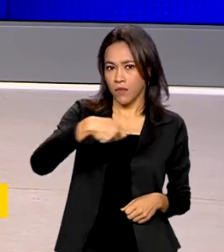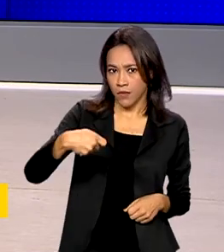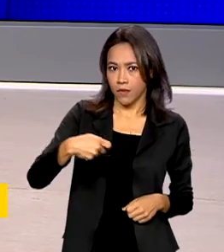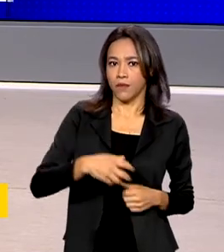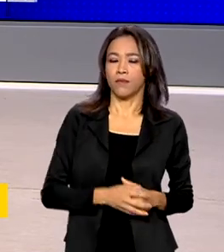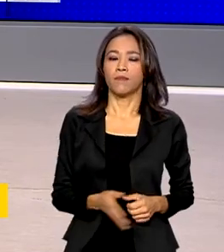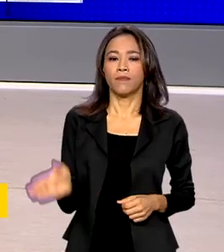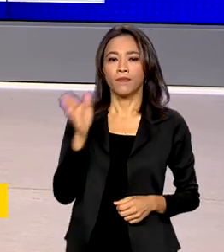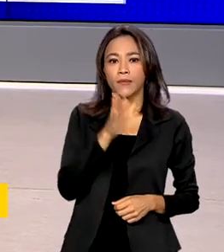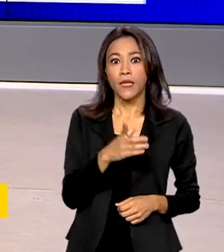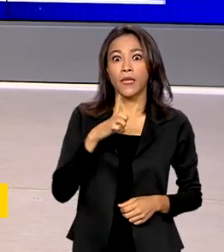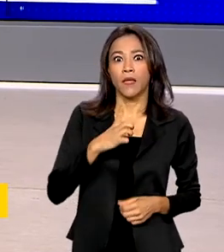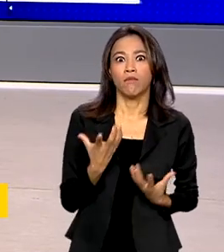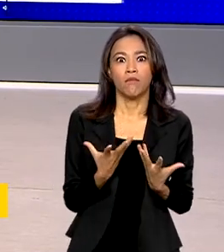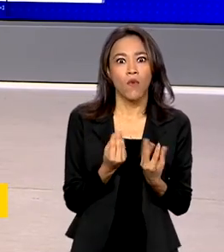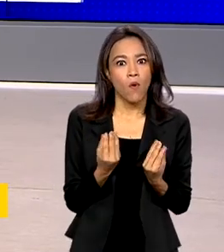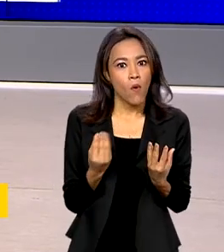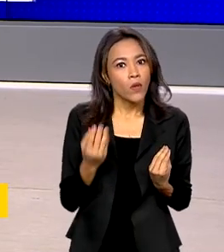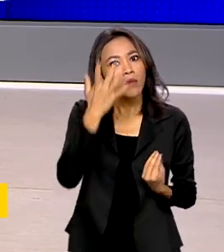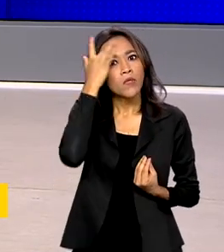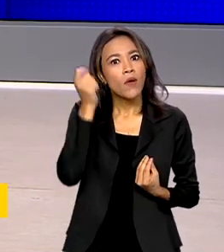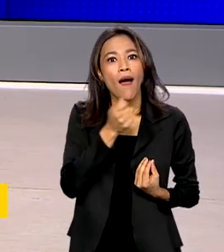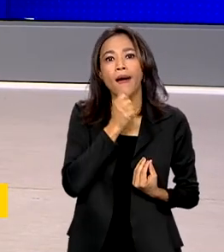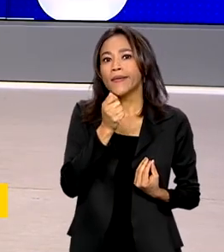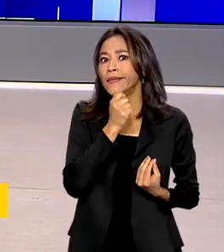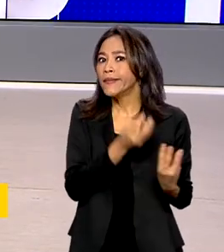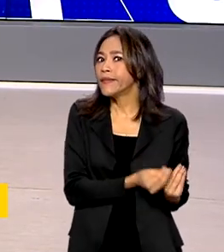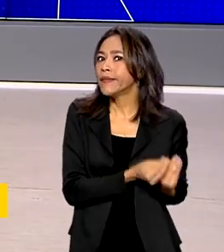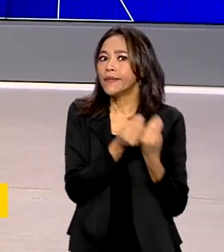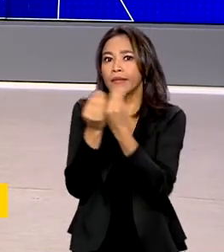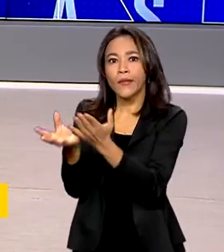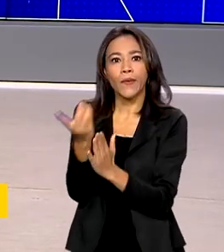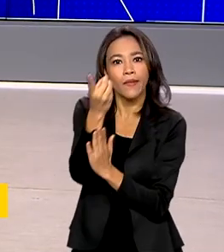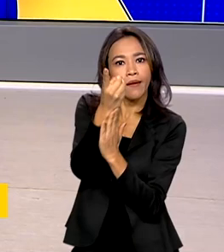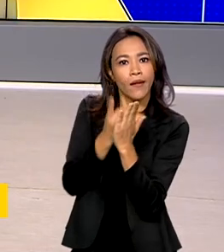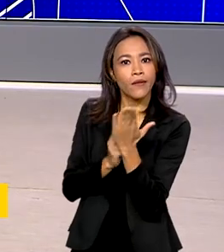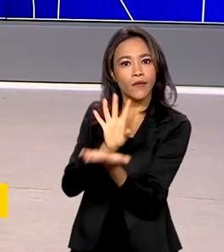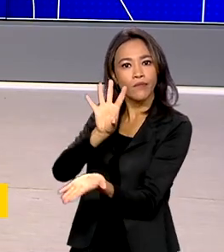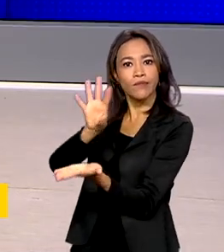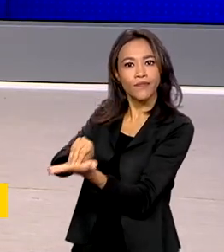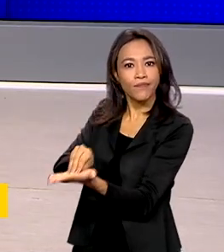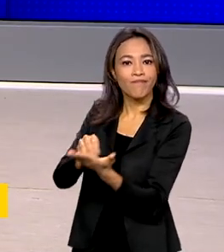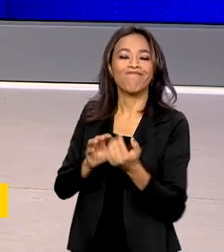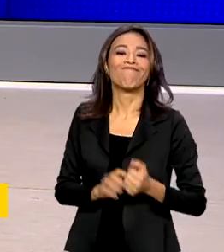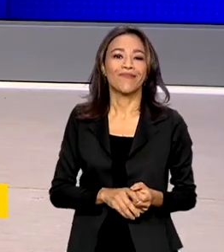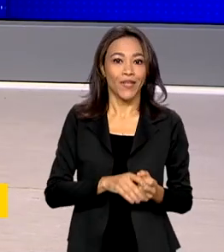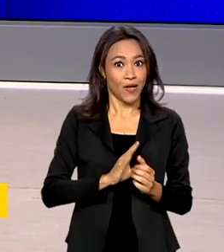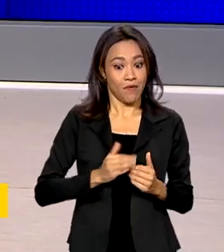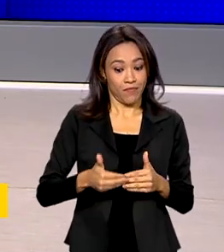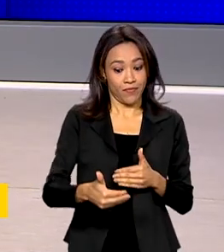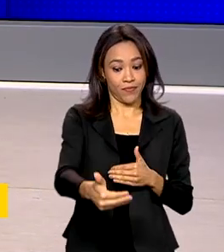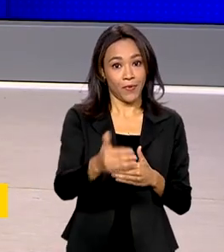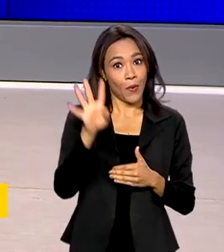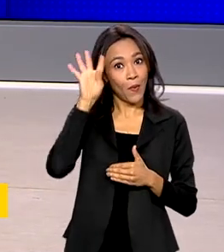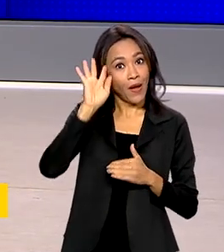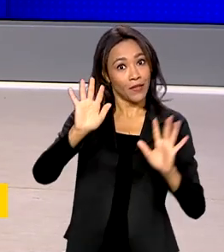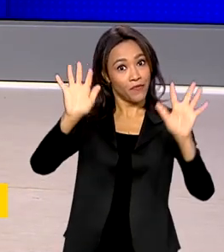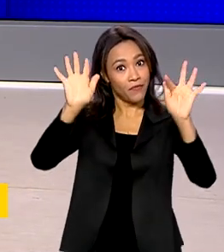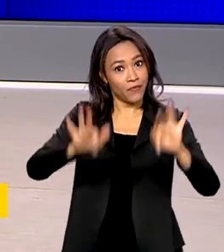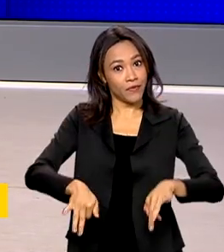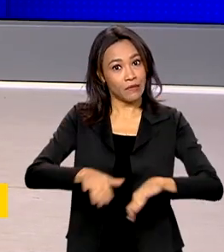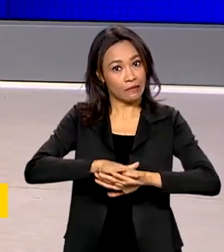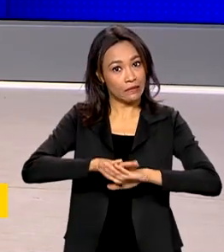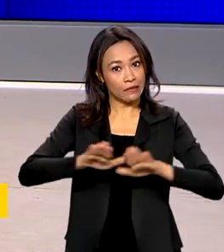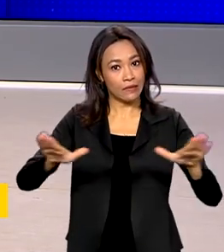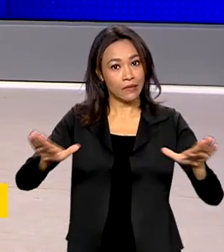E tem muita gente que ainda não entregou a declaração do imposto de renda. O prazo termina nesta quarta-feira e os